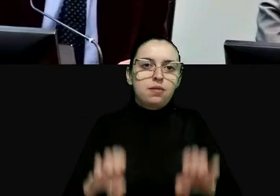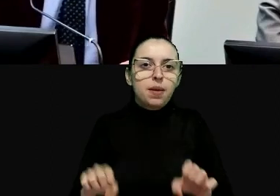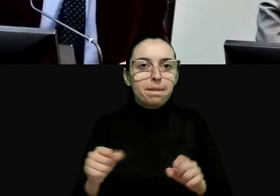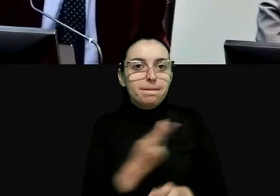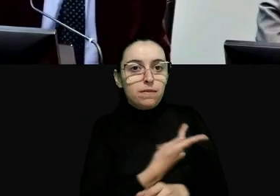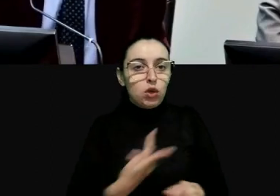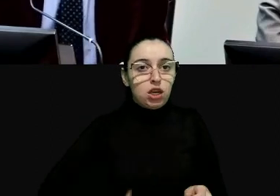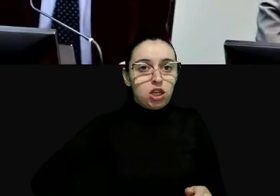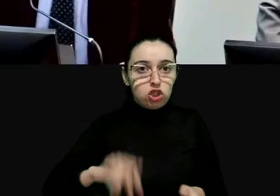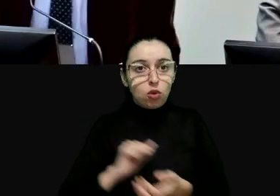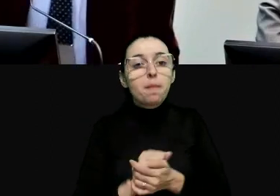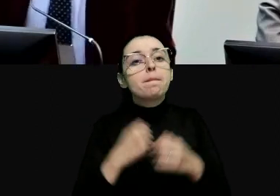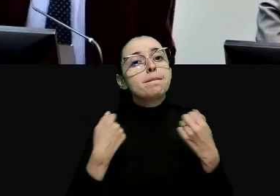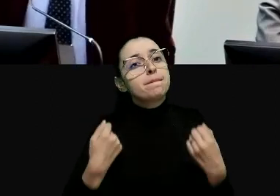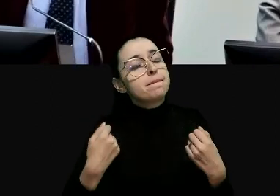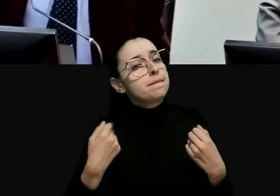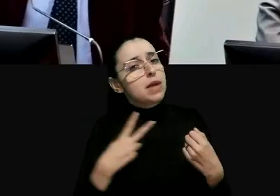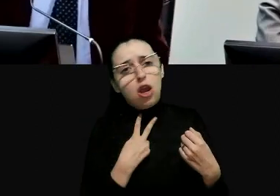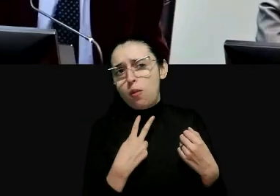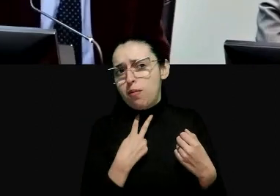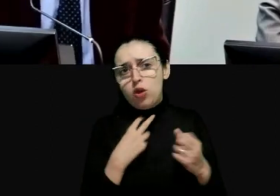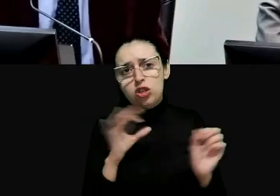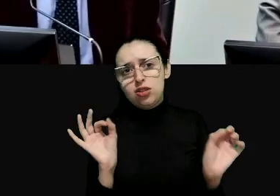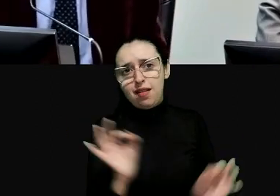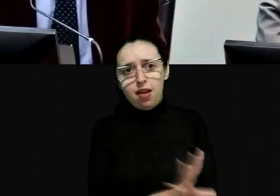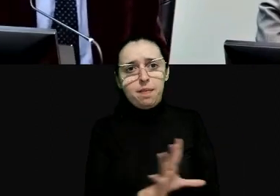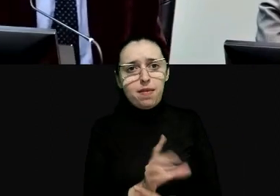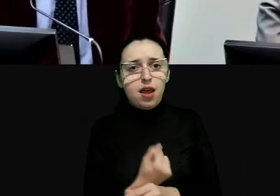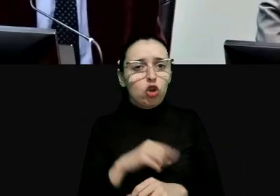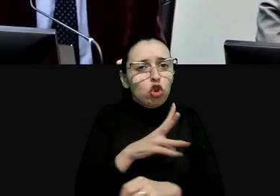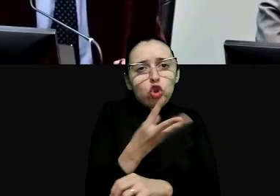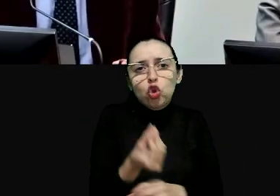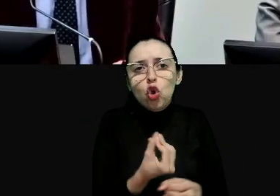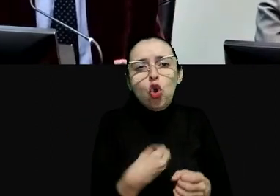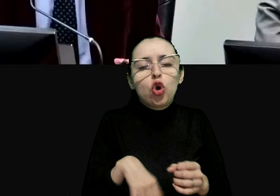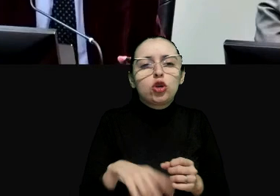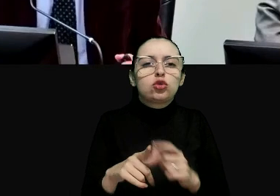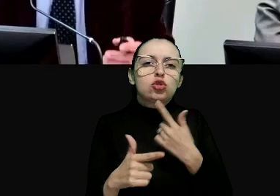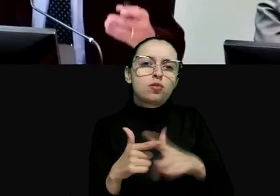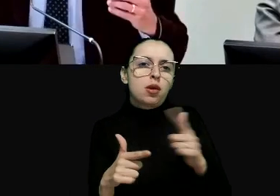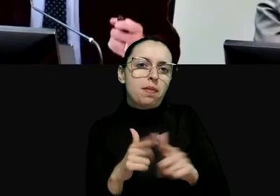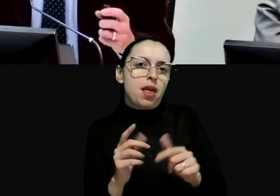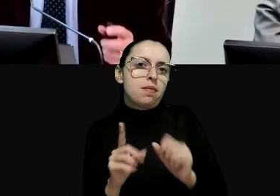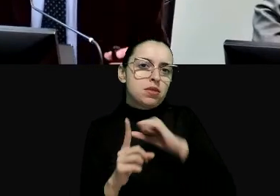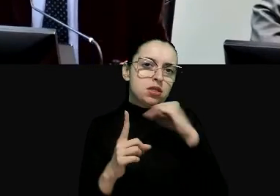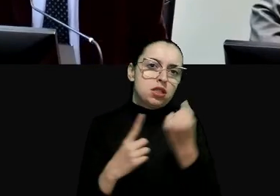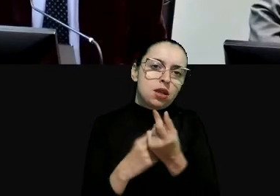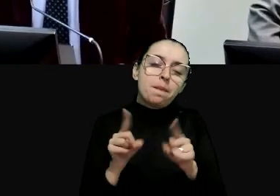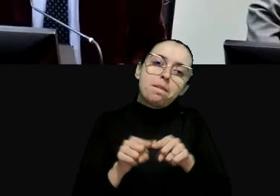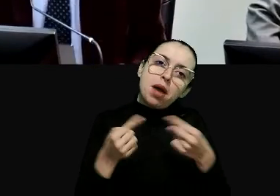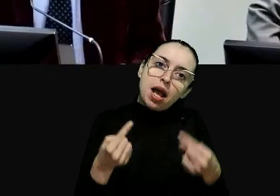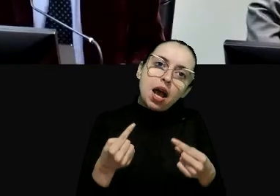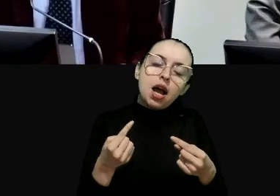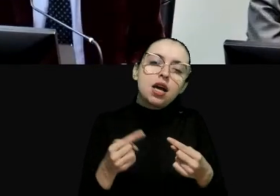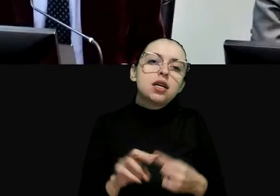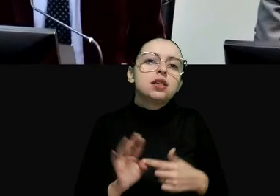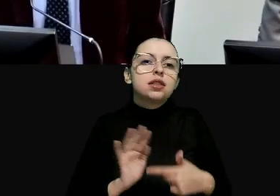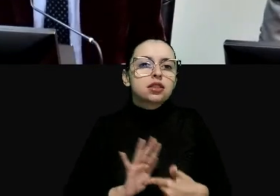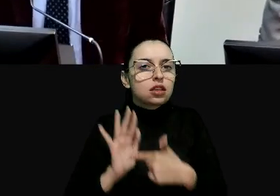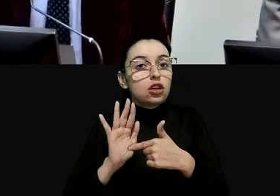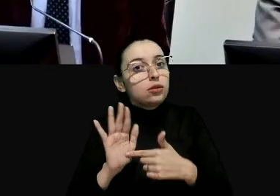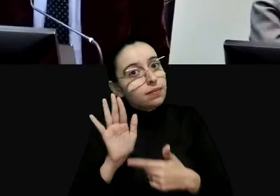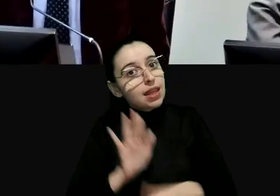jurídico por si mesmo não pode acabar com todos os problemas dessas sociedades mas pode dar uma contribuição